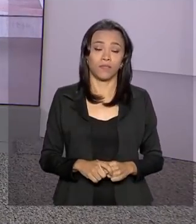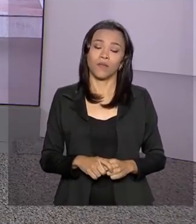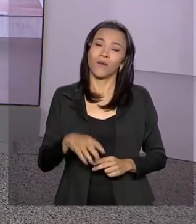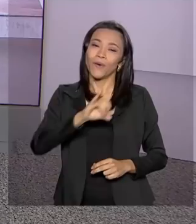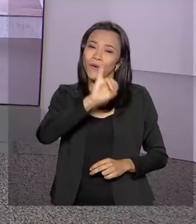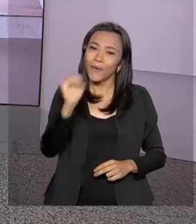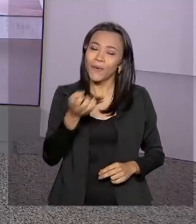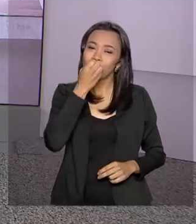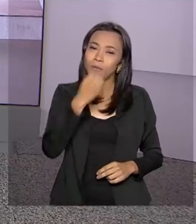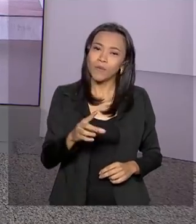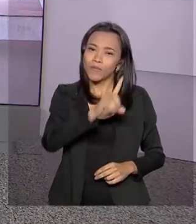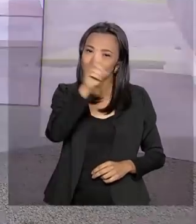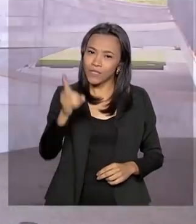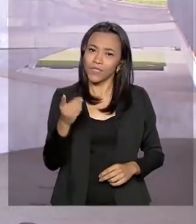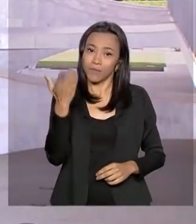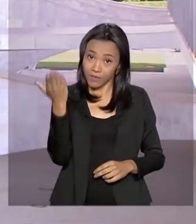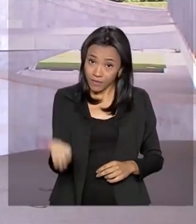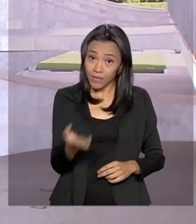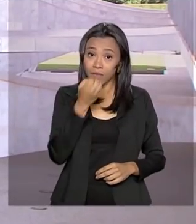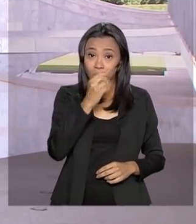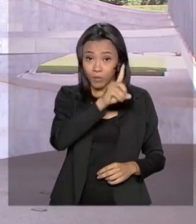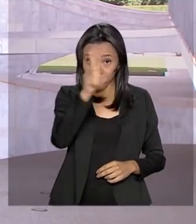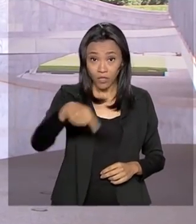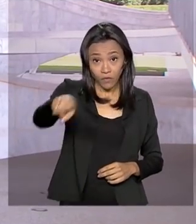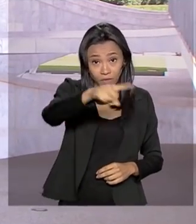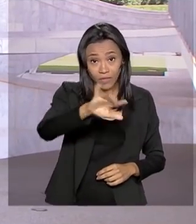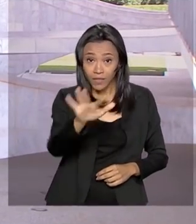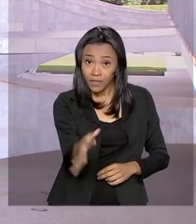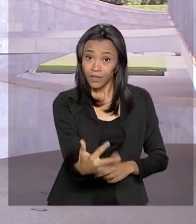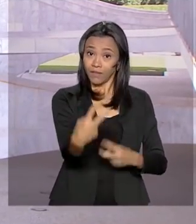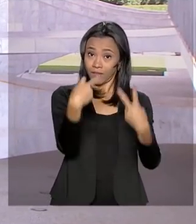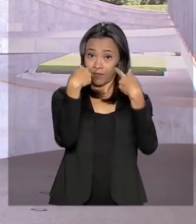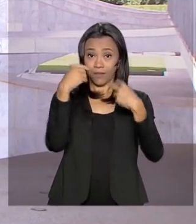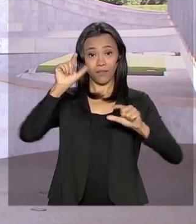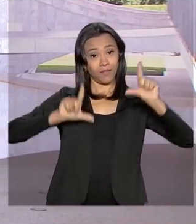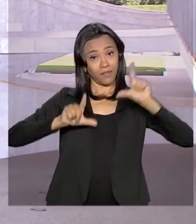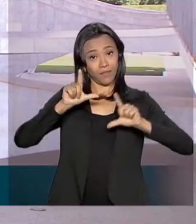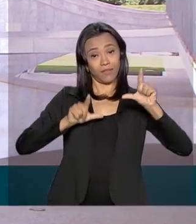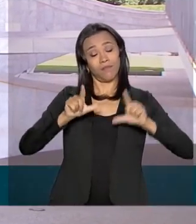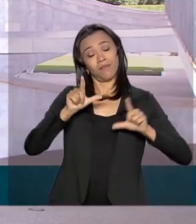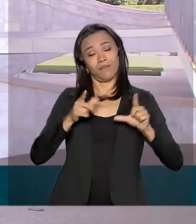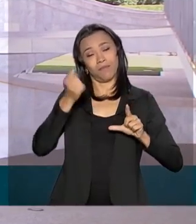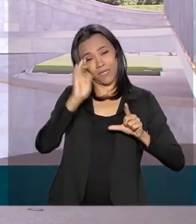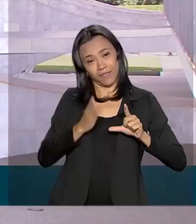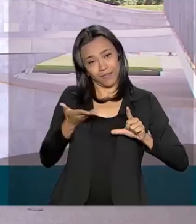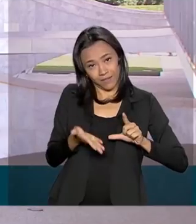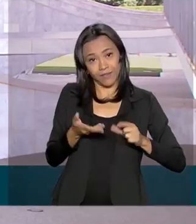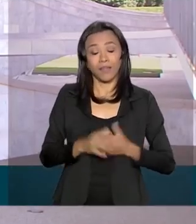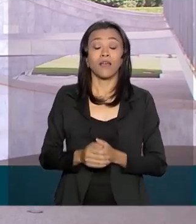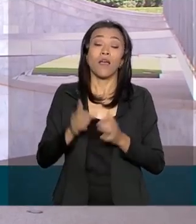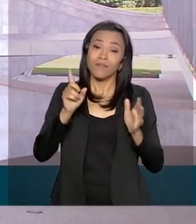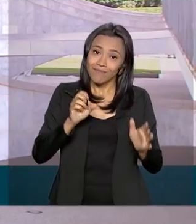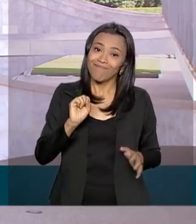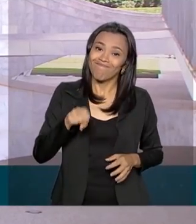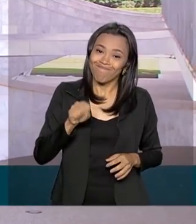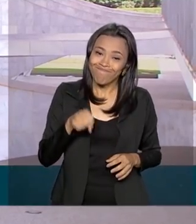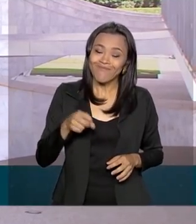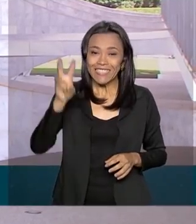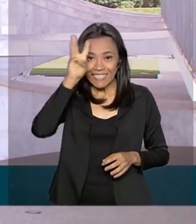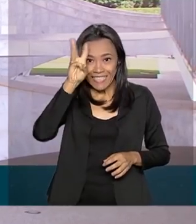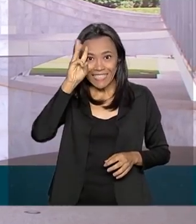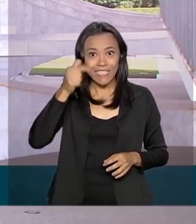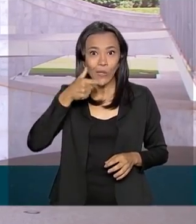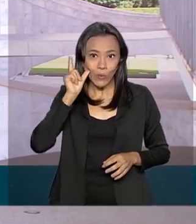Olá, bom dia pra você, Carla. Bom dia pra você que acompanha a TV Brasil. Pois é, foi uma terça-feira de decisões importantes